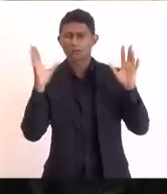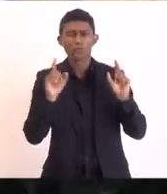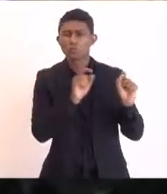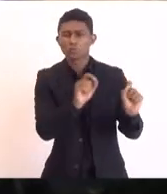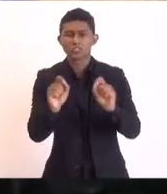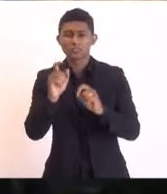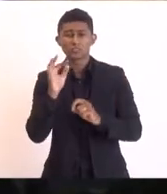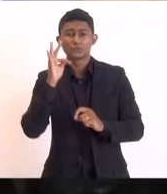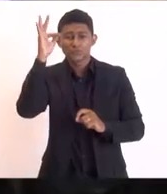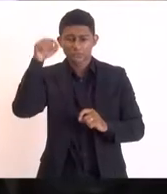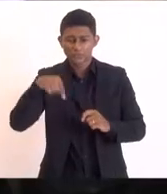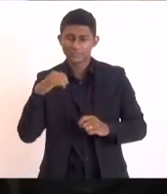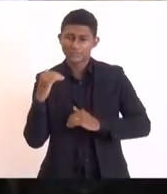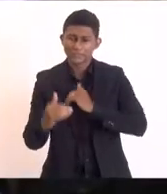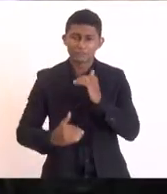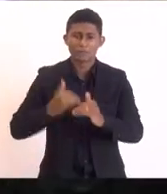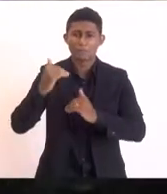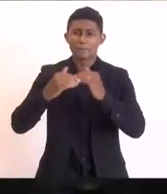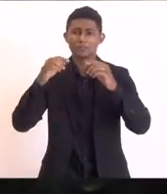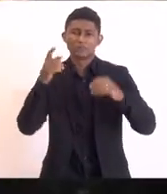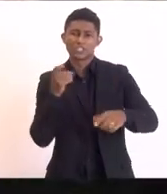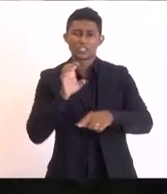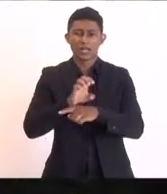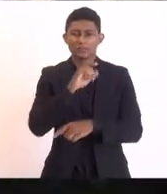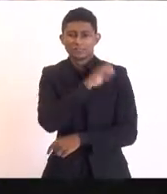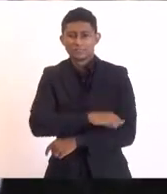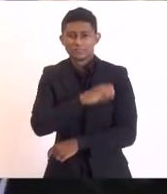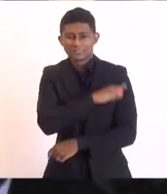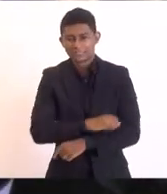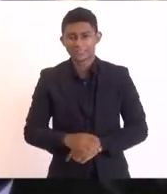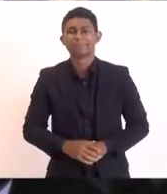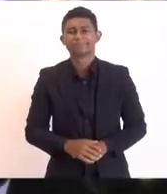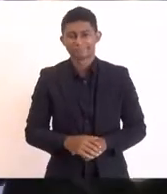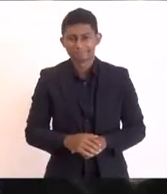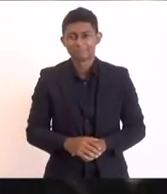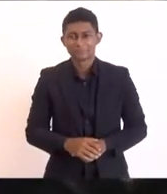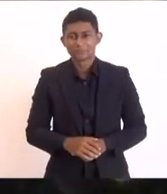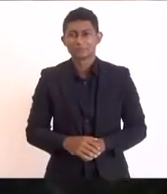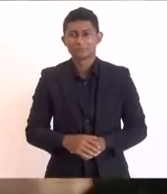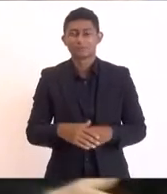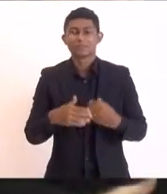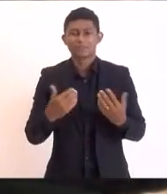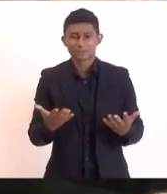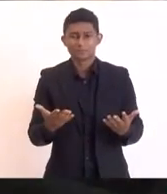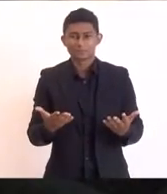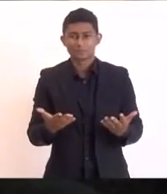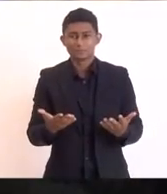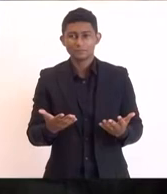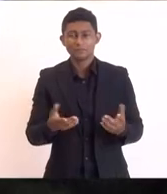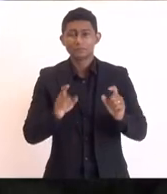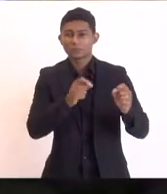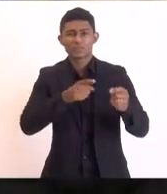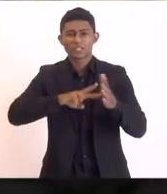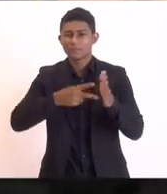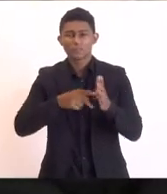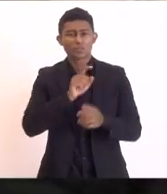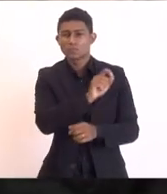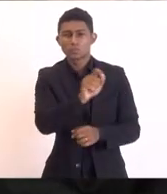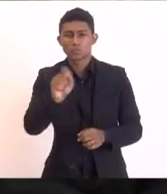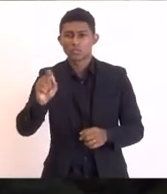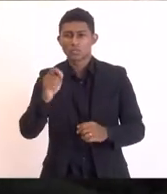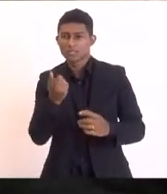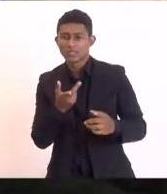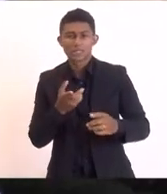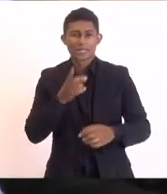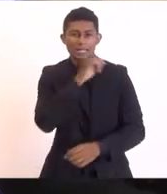futuro do desenvolvimento do Estado do Rio de Janeiro soberania meus caros significa o Rio de Janeiro